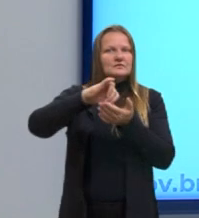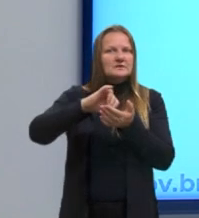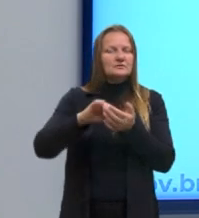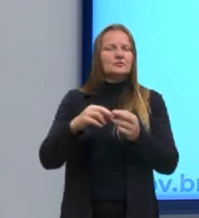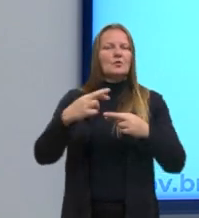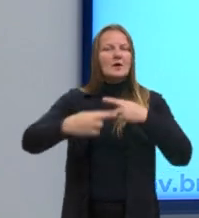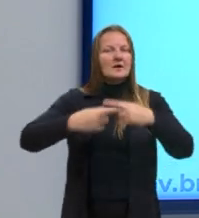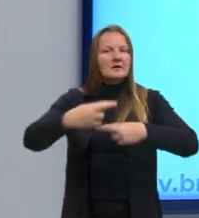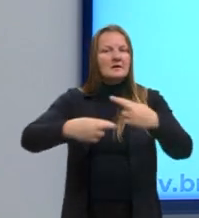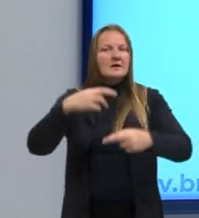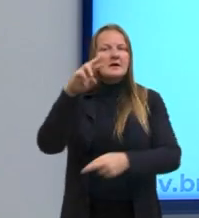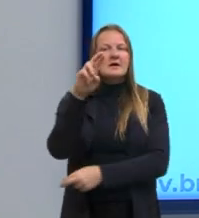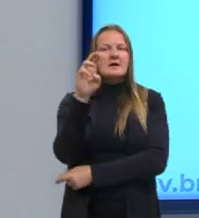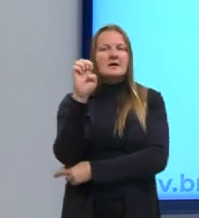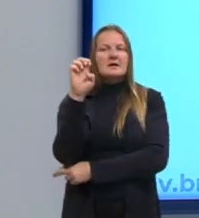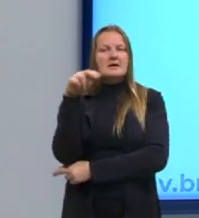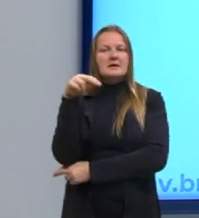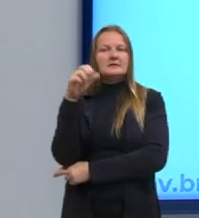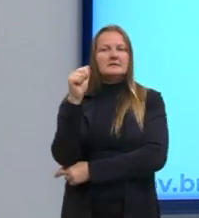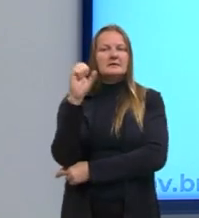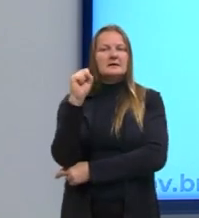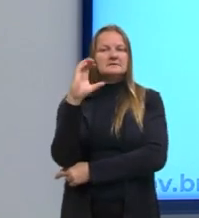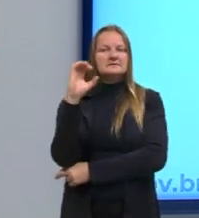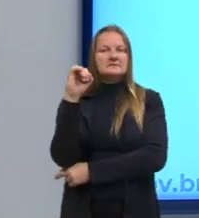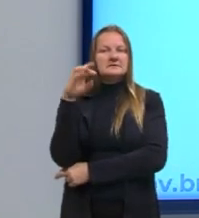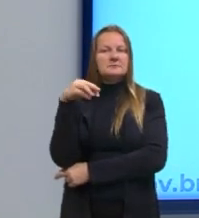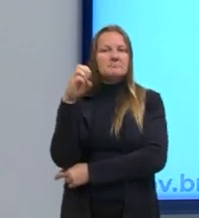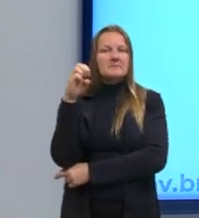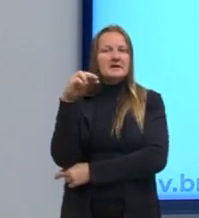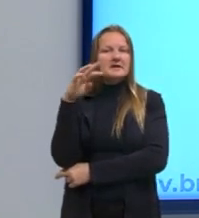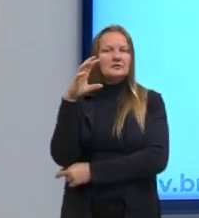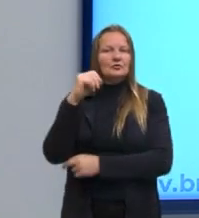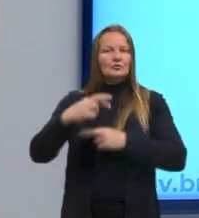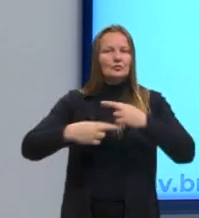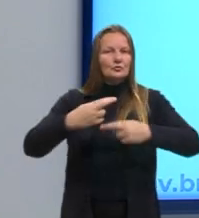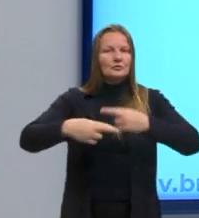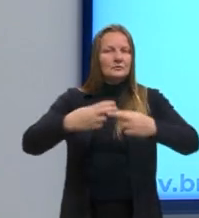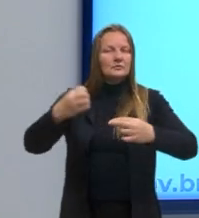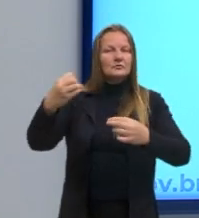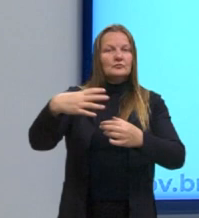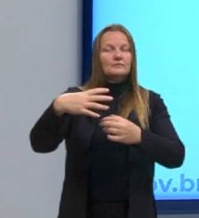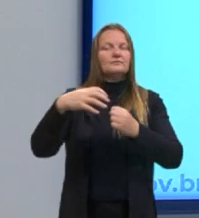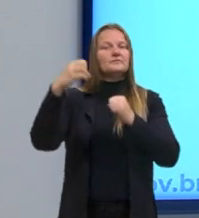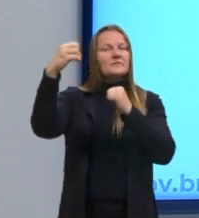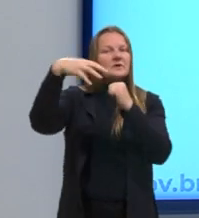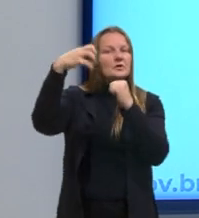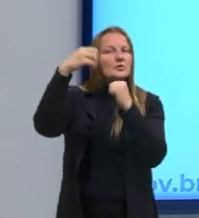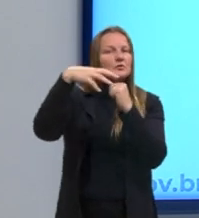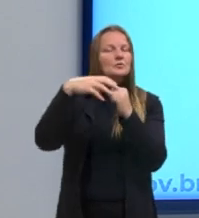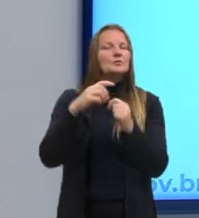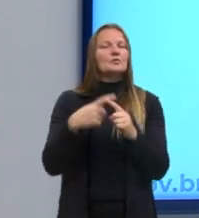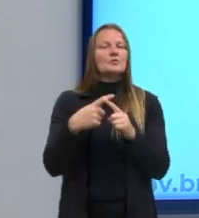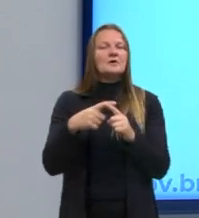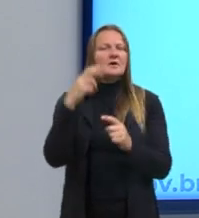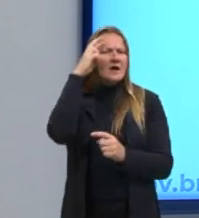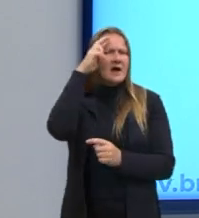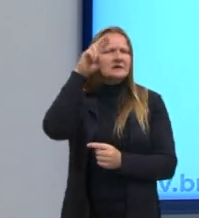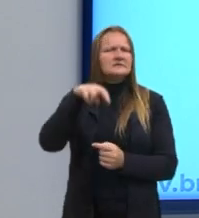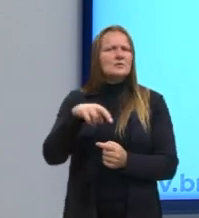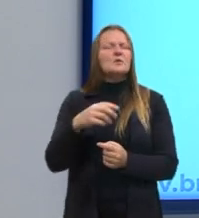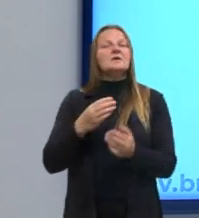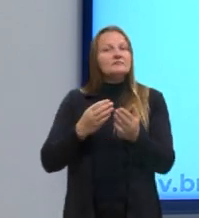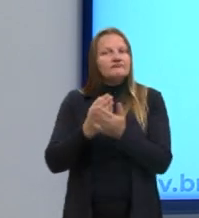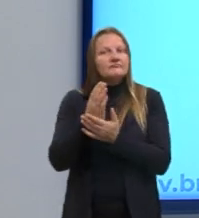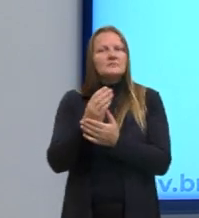uma das principais promessas do Iluminismo e da racionalidade seria que, através da razão, se